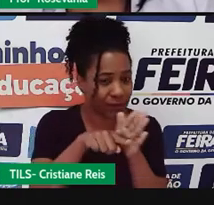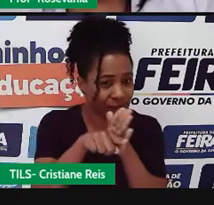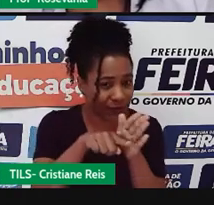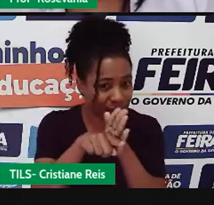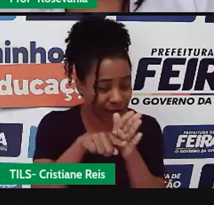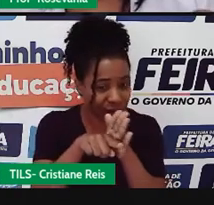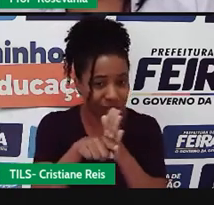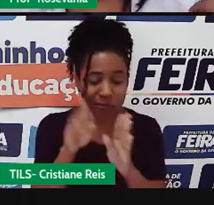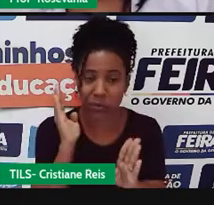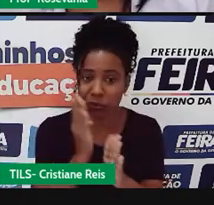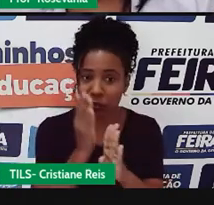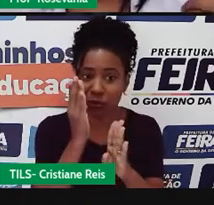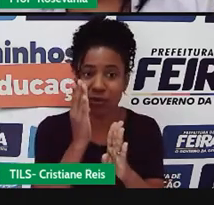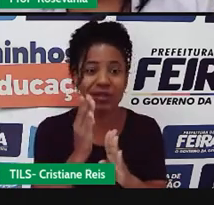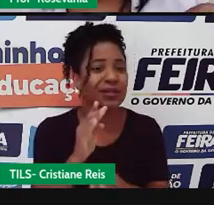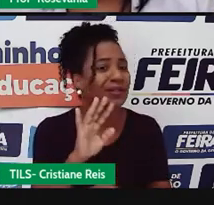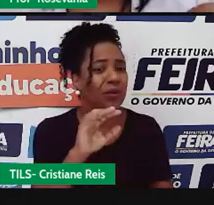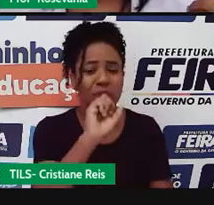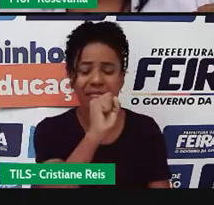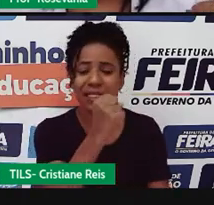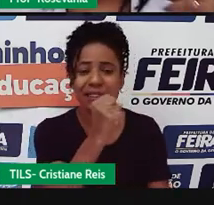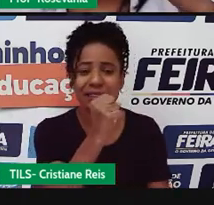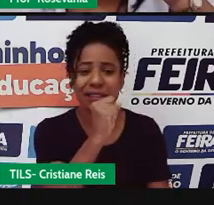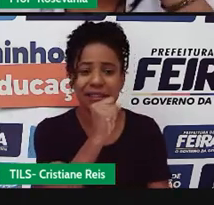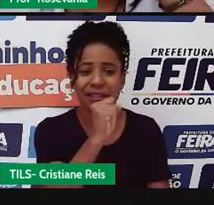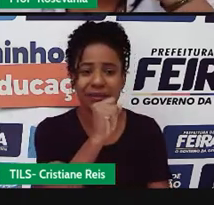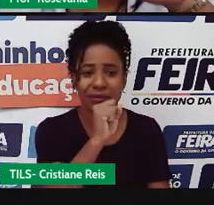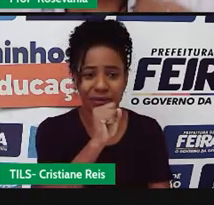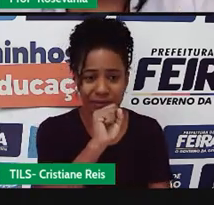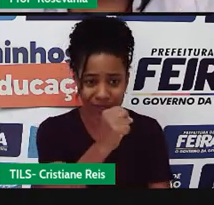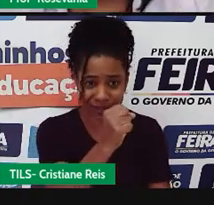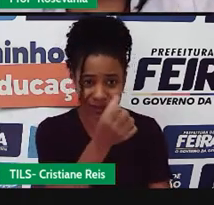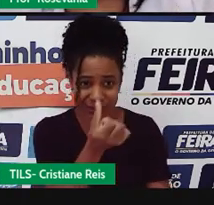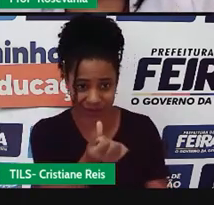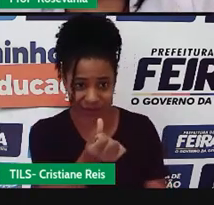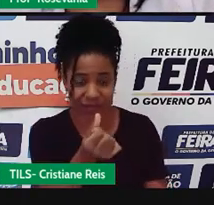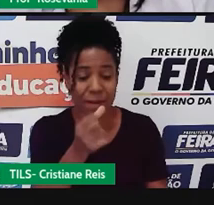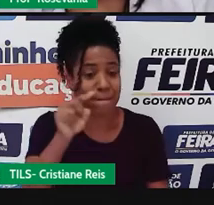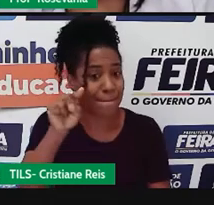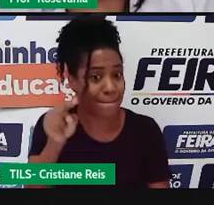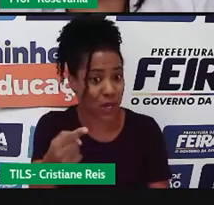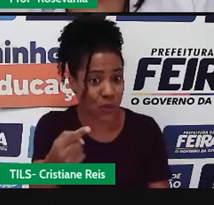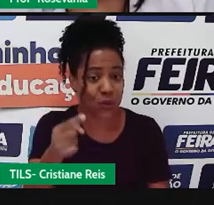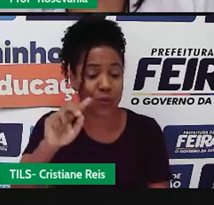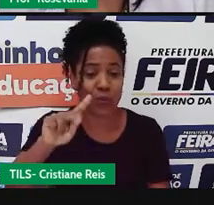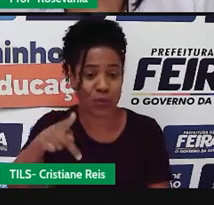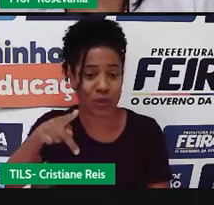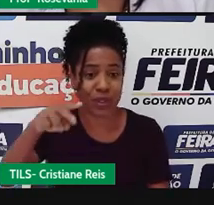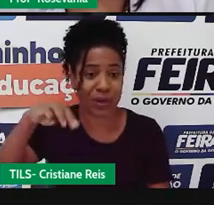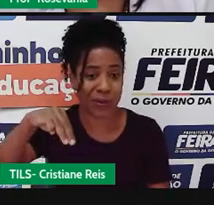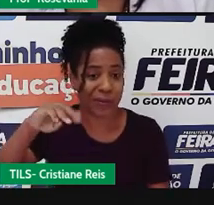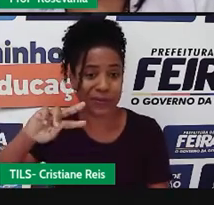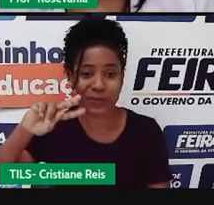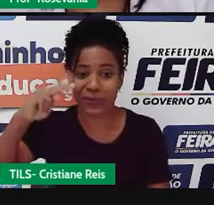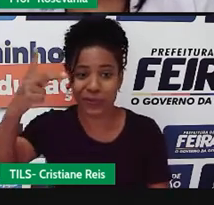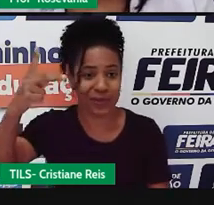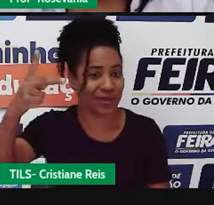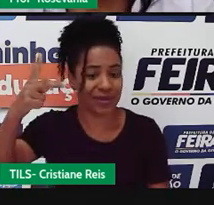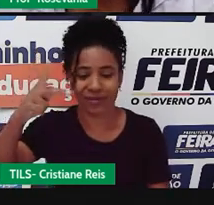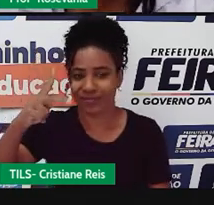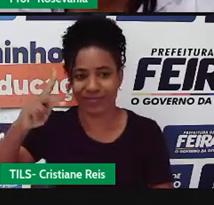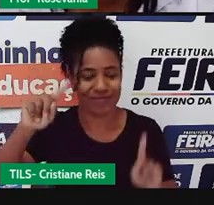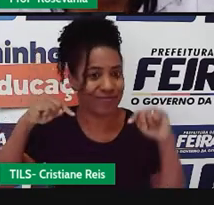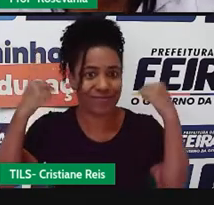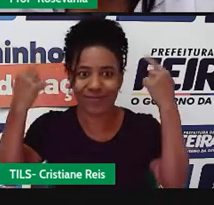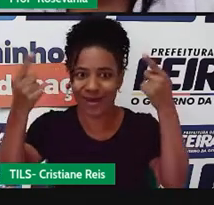superior a 86 mil quilômetros, né, quadrados do aquífero do halteres do chão,